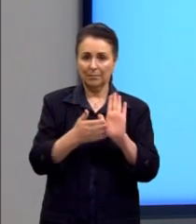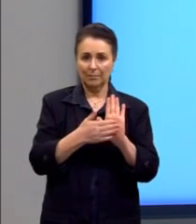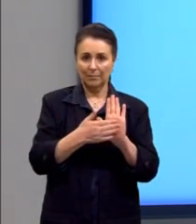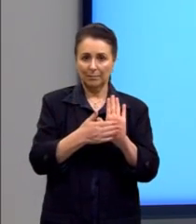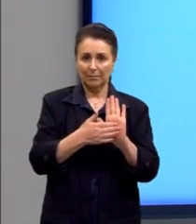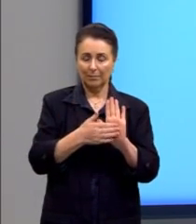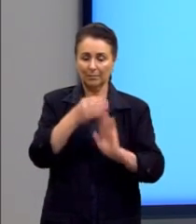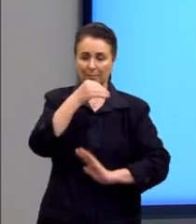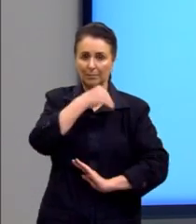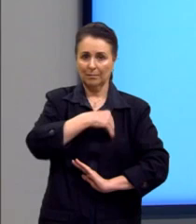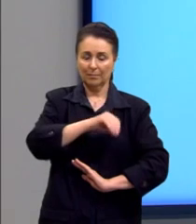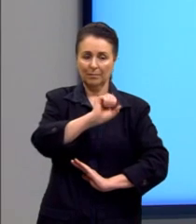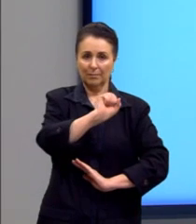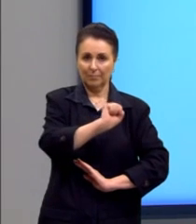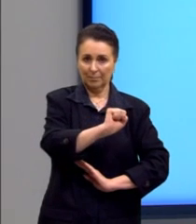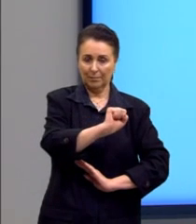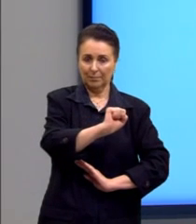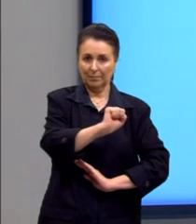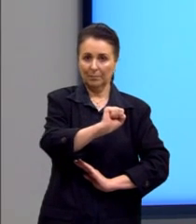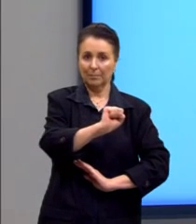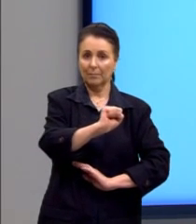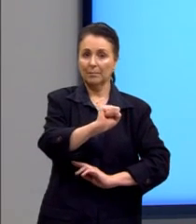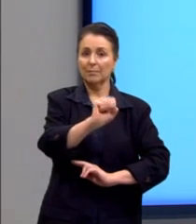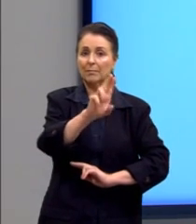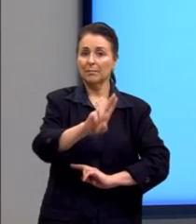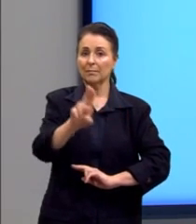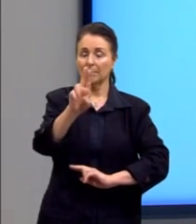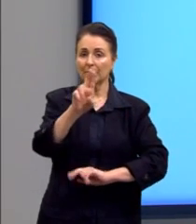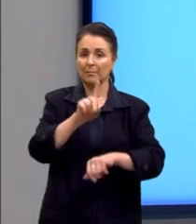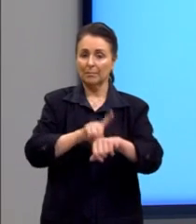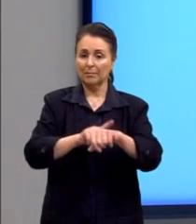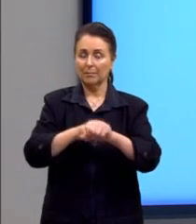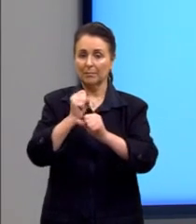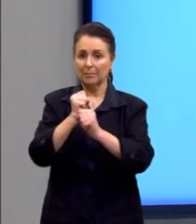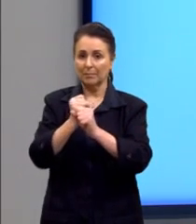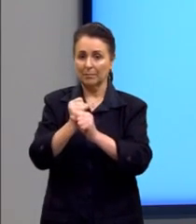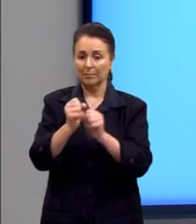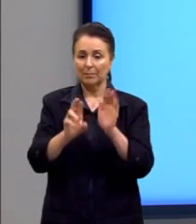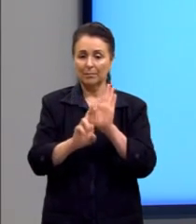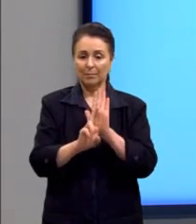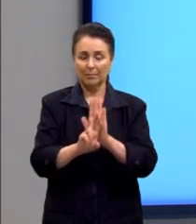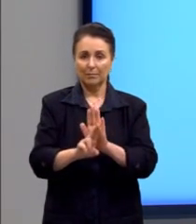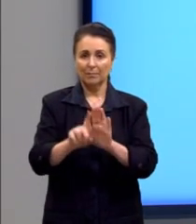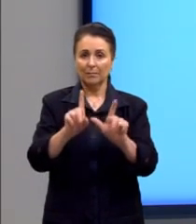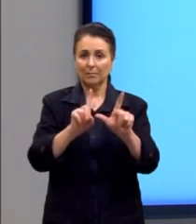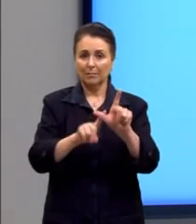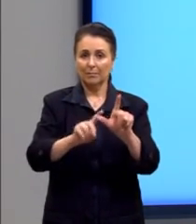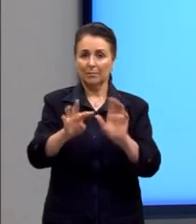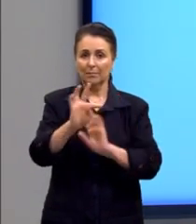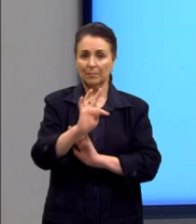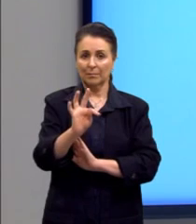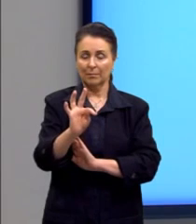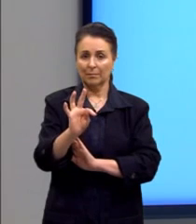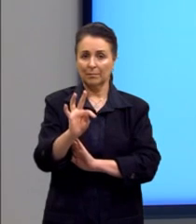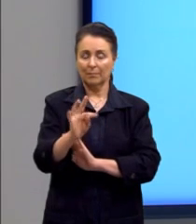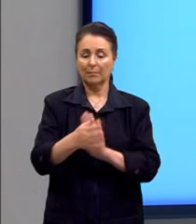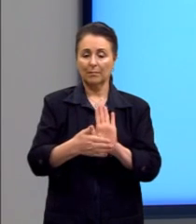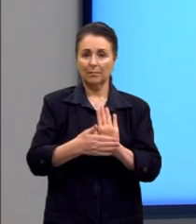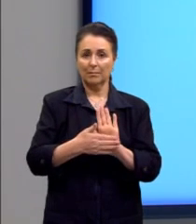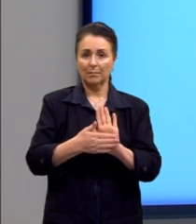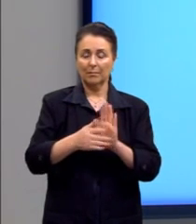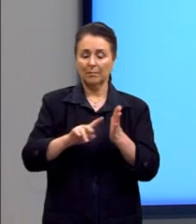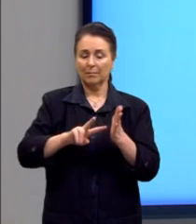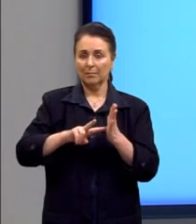salarial S em função do tempo em anos representado por T. De acordo com a proposta do